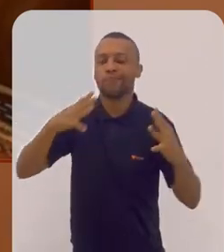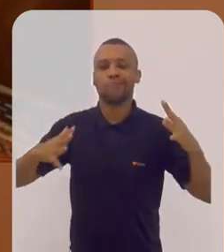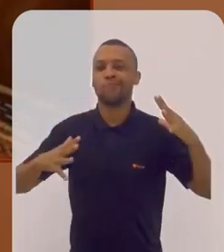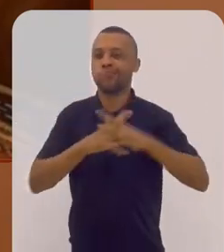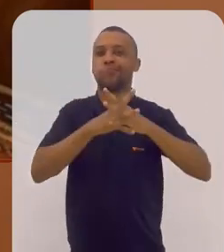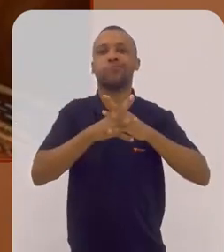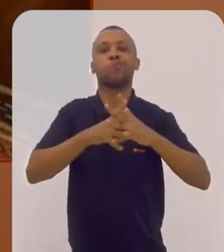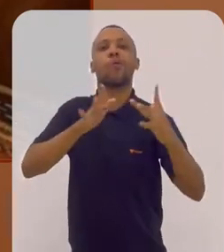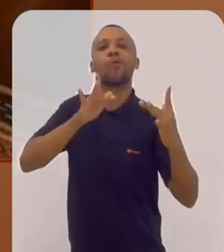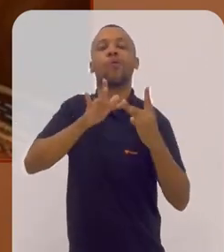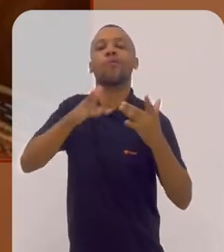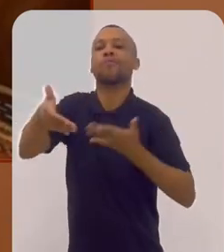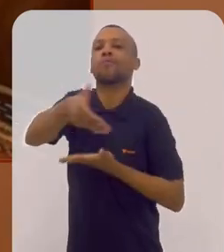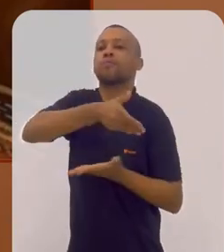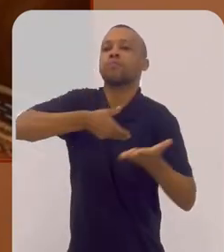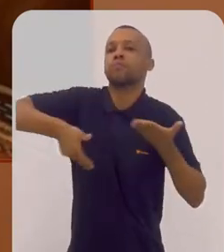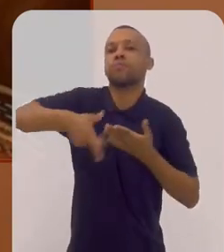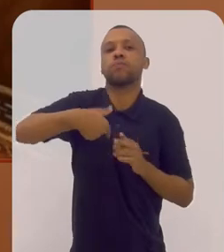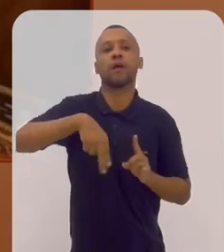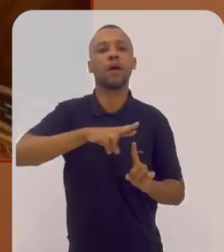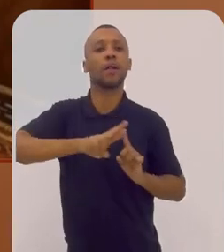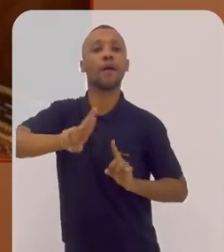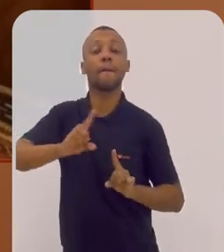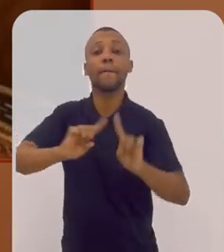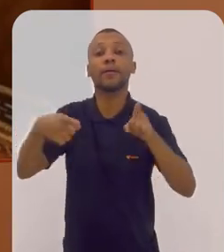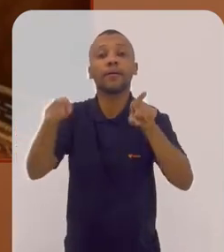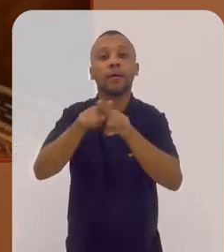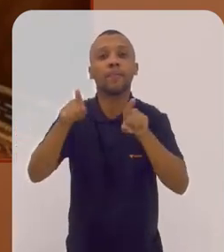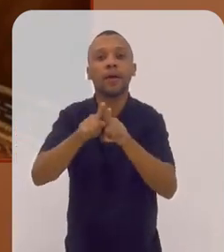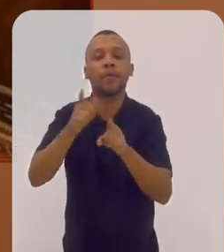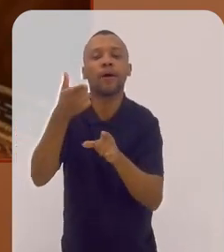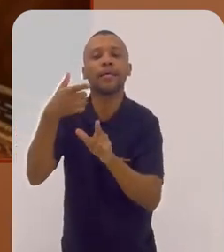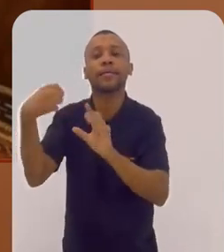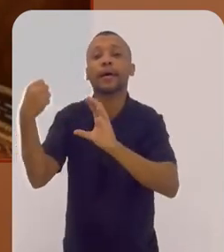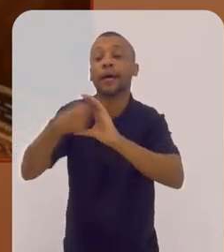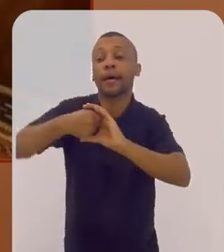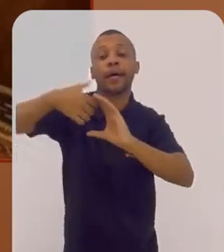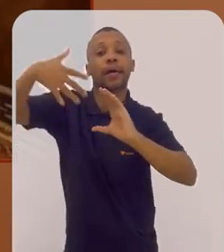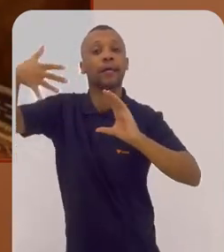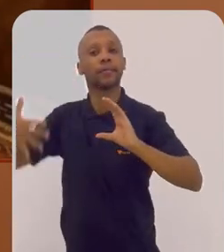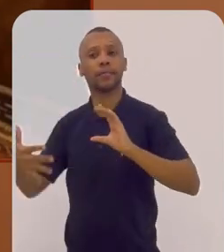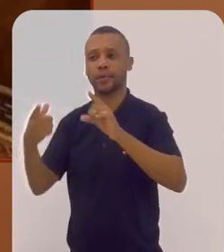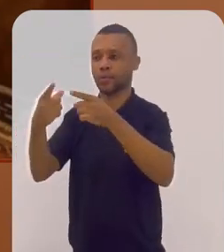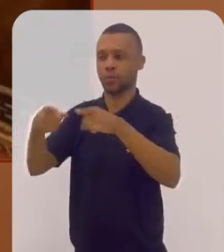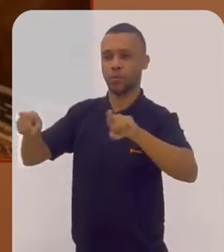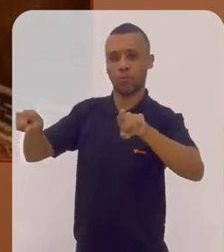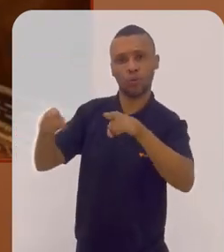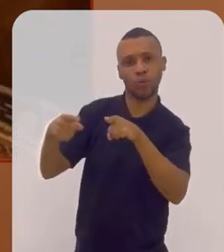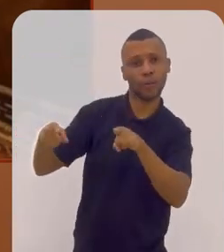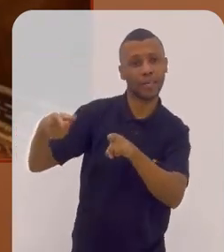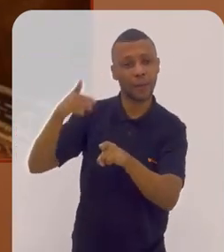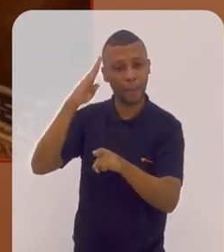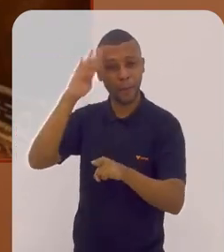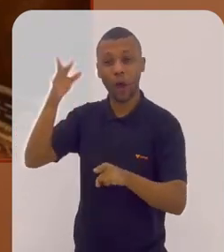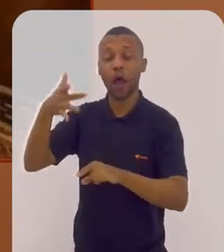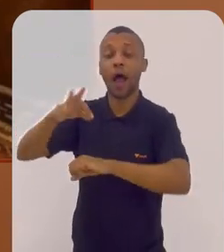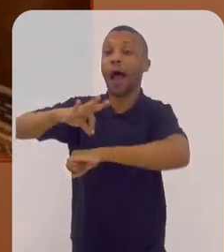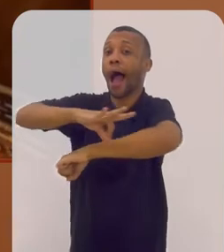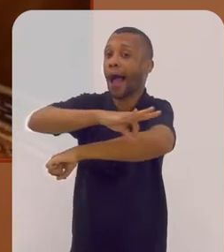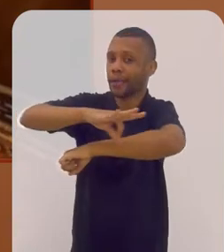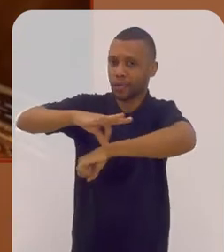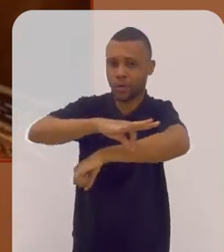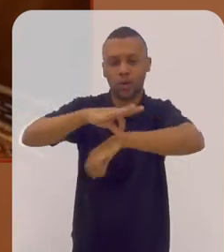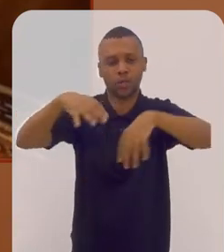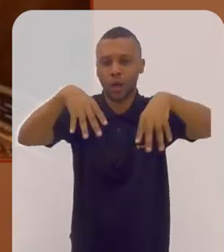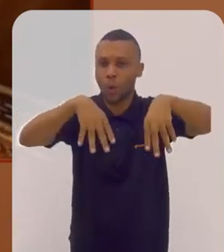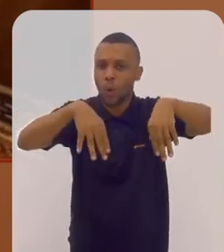só do contato com a liturgia, mas também com essa vestimenta musical e também arquitetônica,